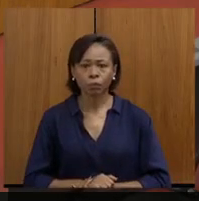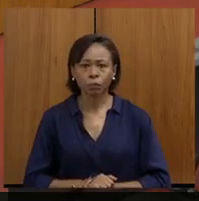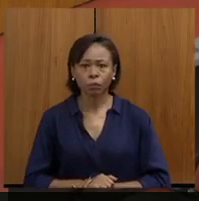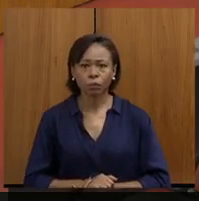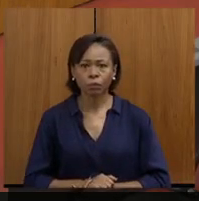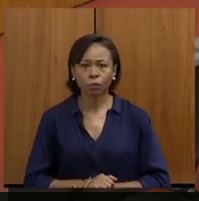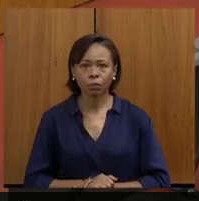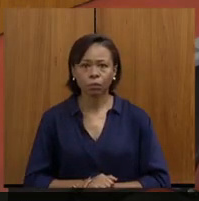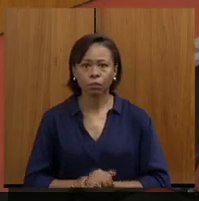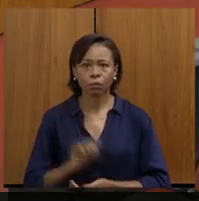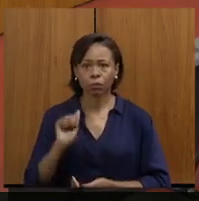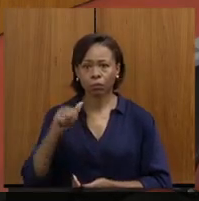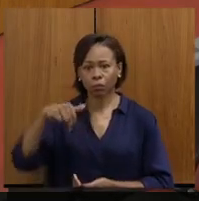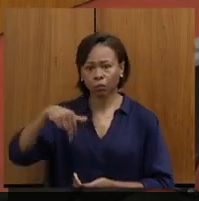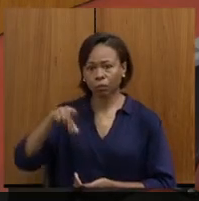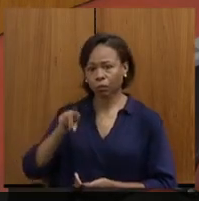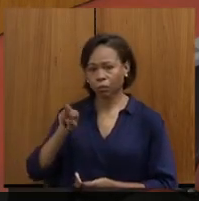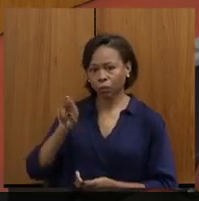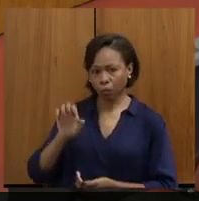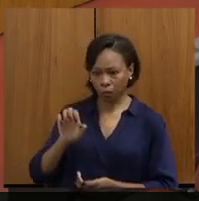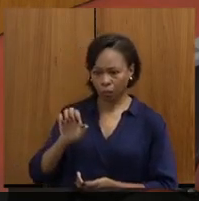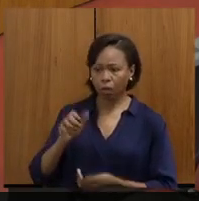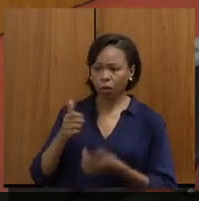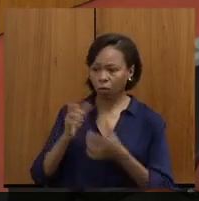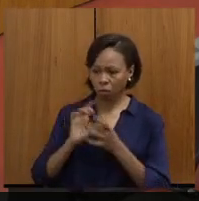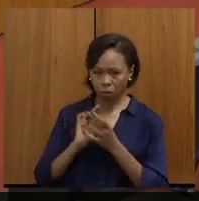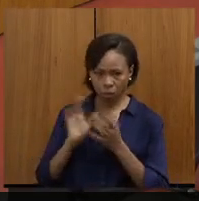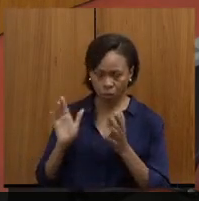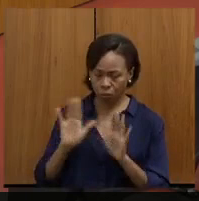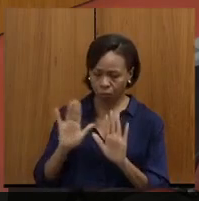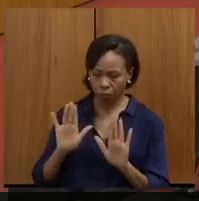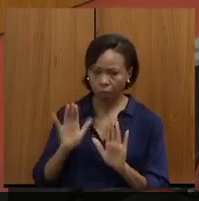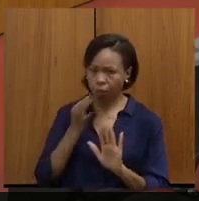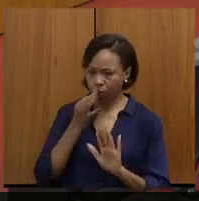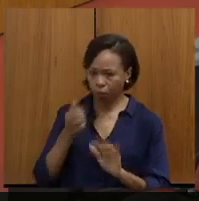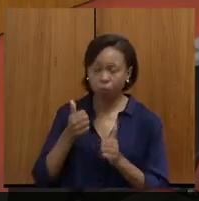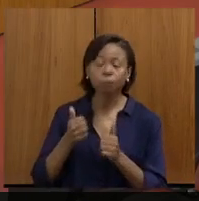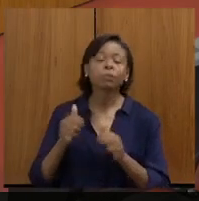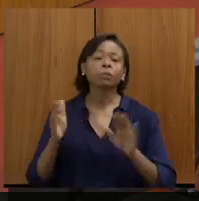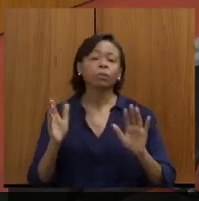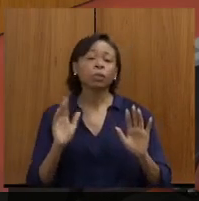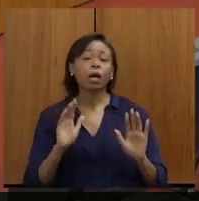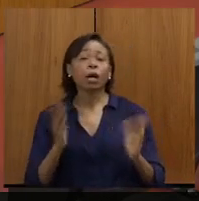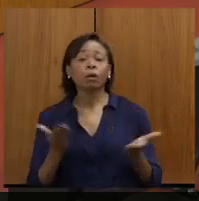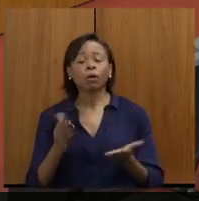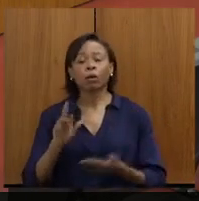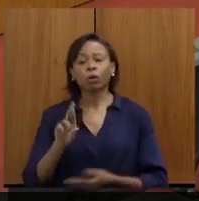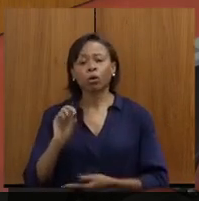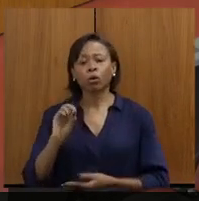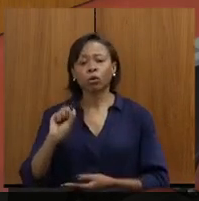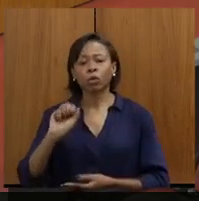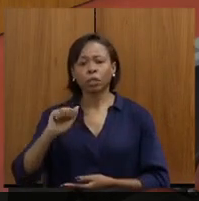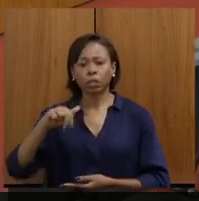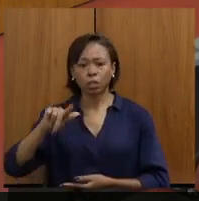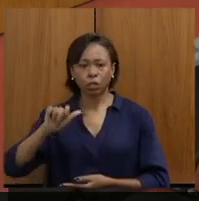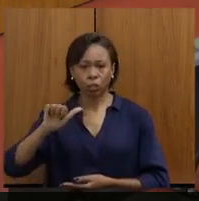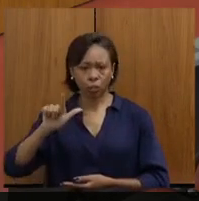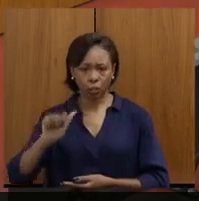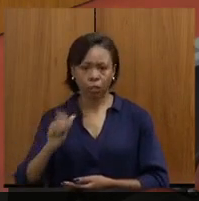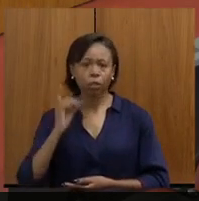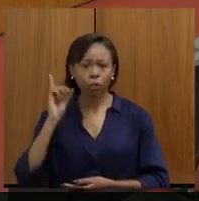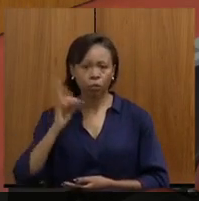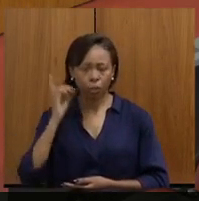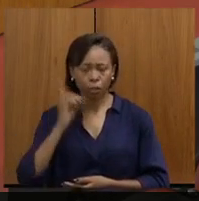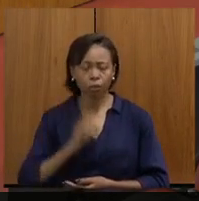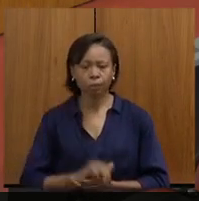Deputado André Quinton, está satisfeito? Obrigado, excelência. Deputada Rosângela Reis tem a palavra. Quero saudar o